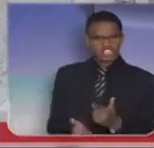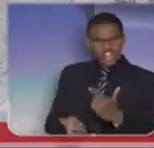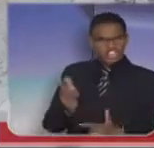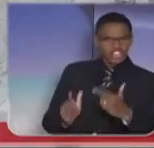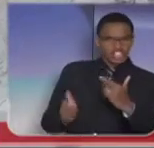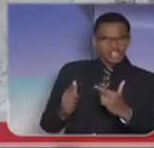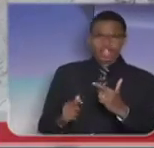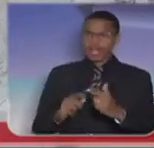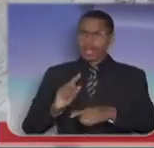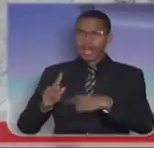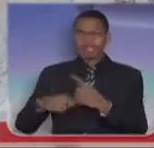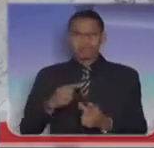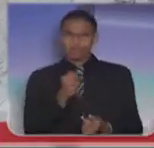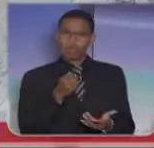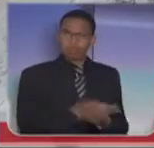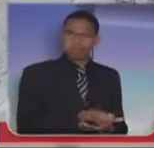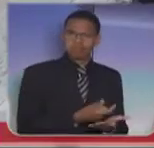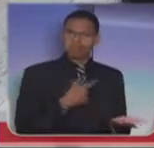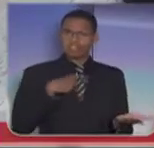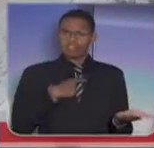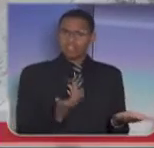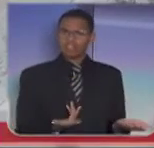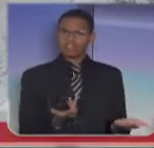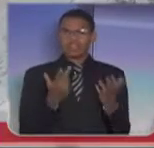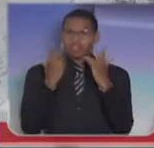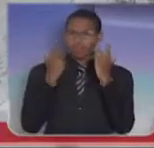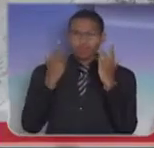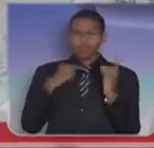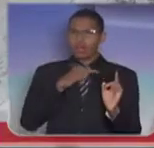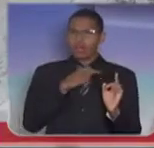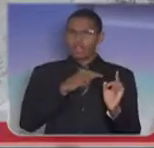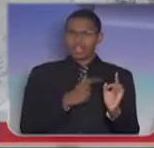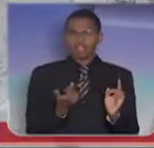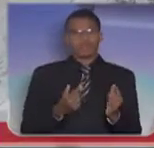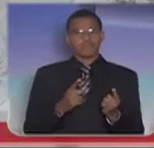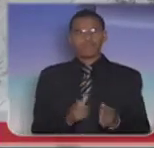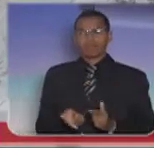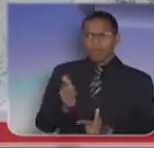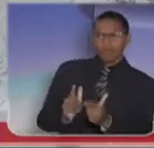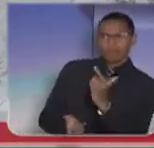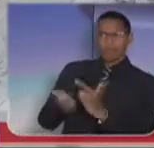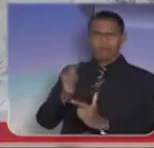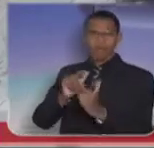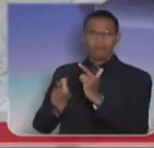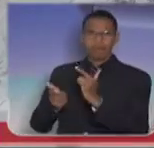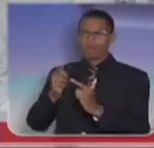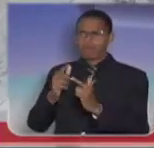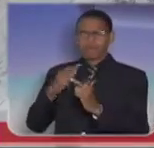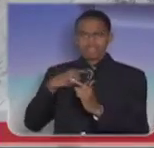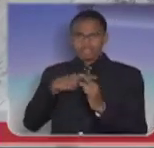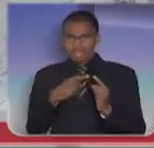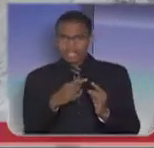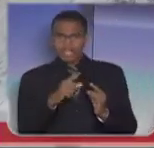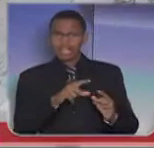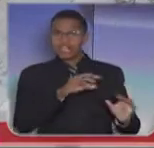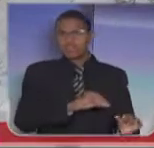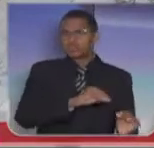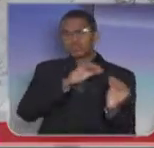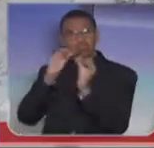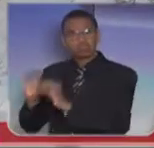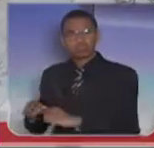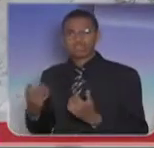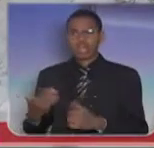É normal, dentro da polícia militar, um policial que participa de um tiroteio, ser transferido de unidade, ser retirado das ruas,